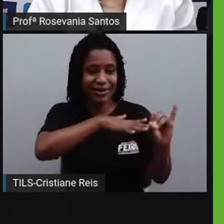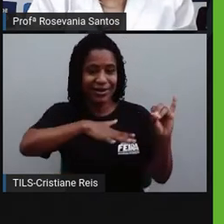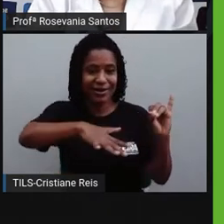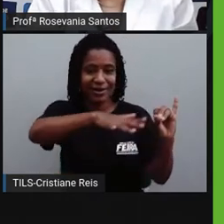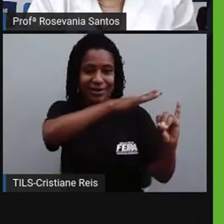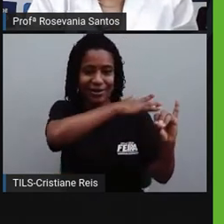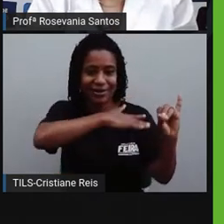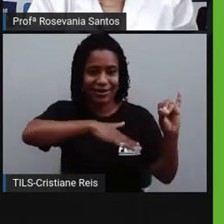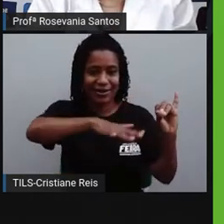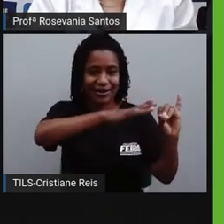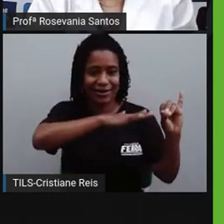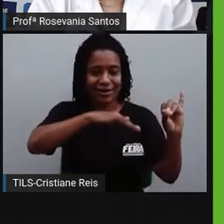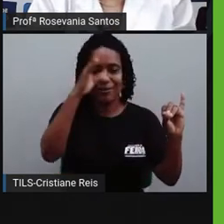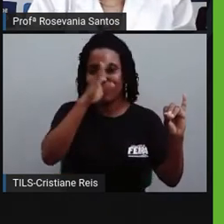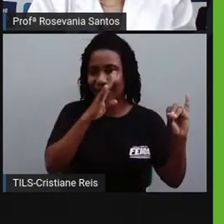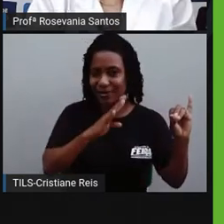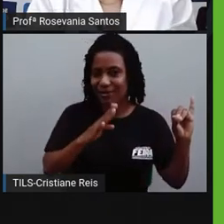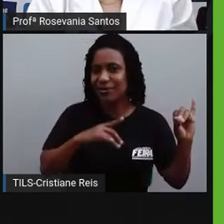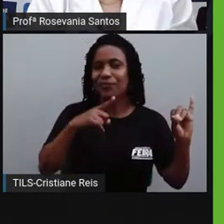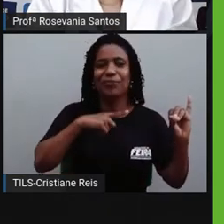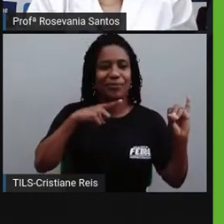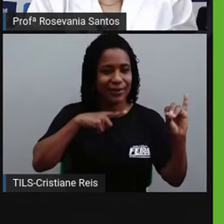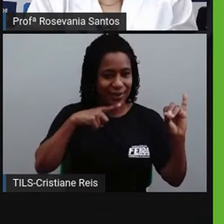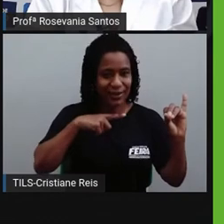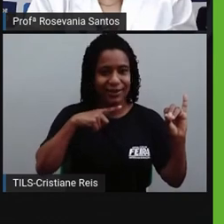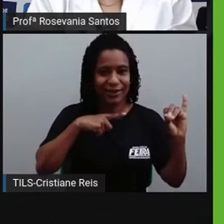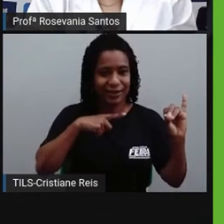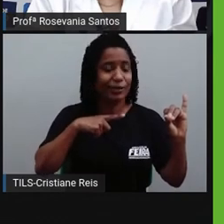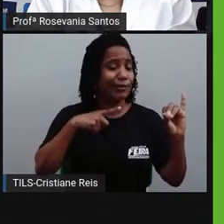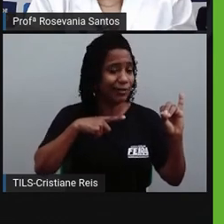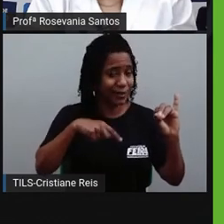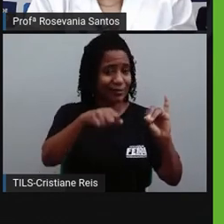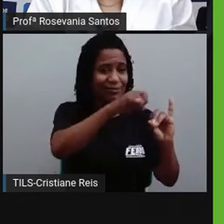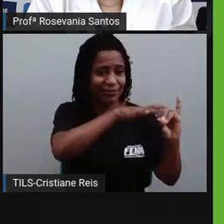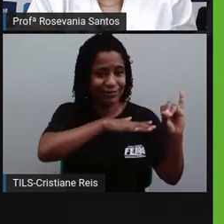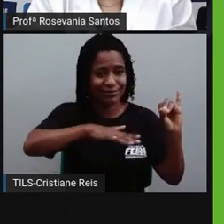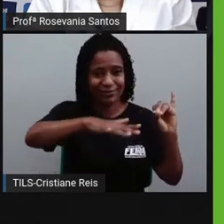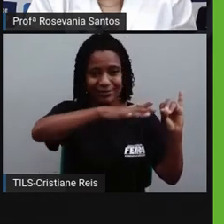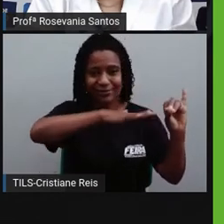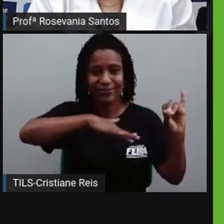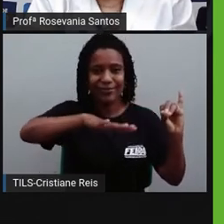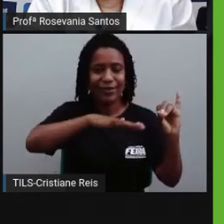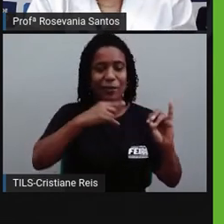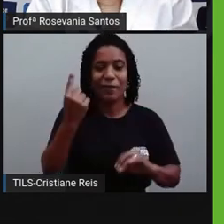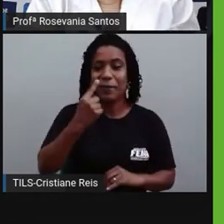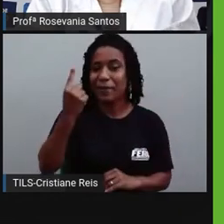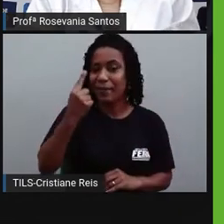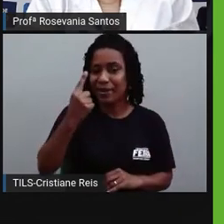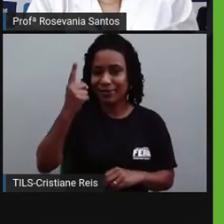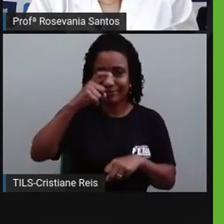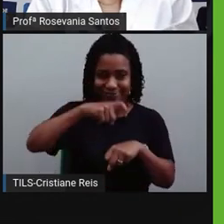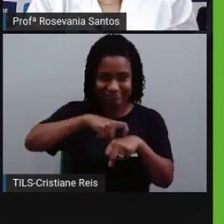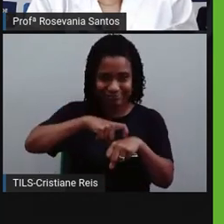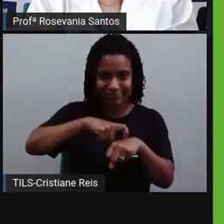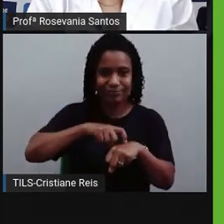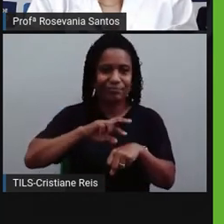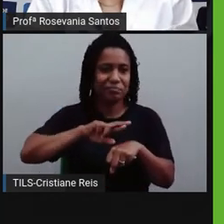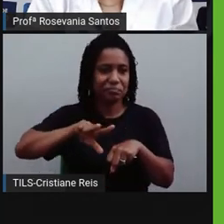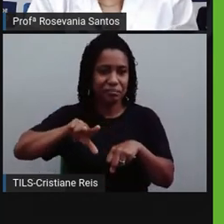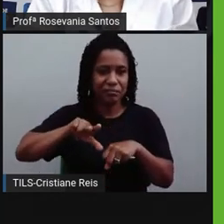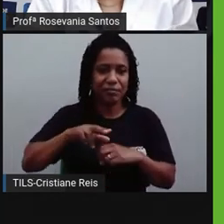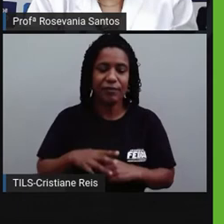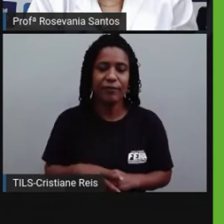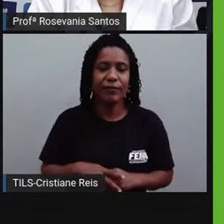pequenininhas, não cabem nessa escala, mas nós temos as ilhas aqui. É o nosso primeiro fuso horário. Mas o horário